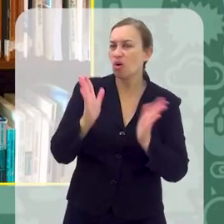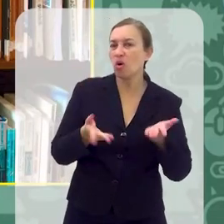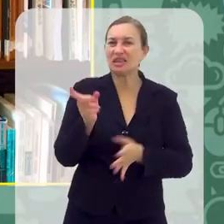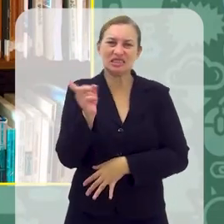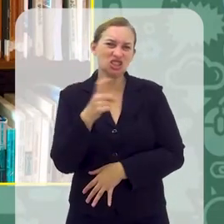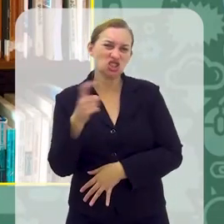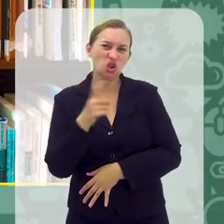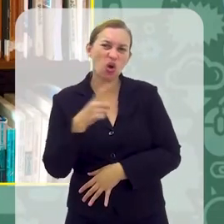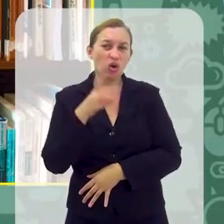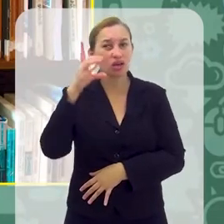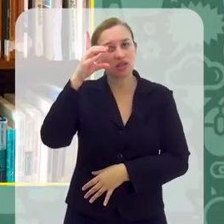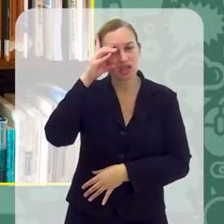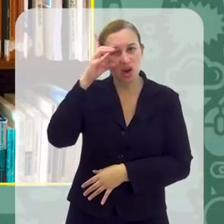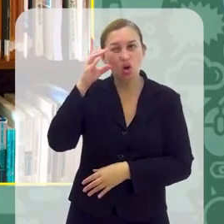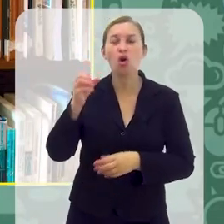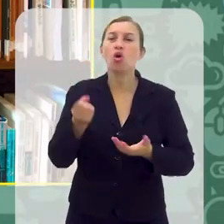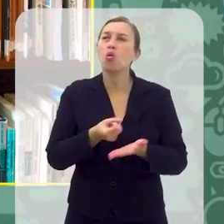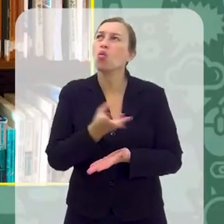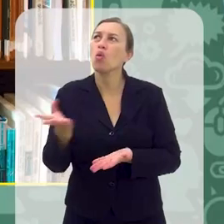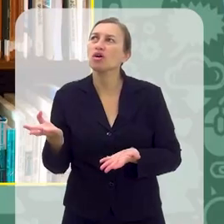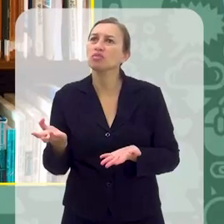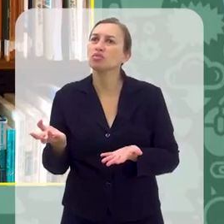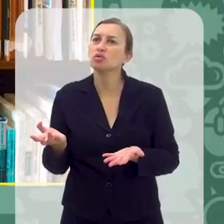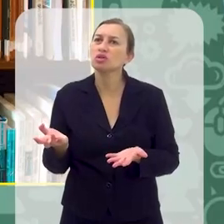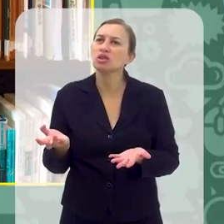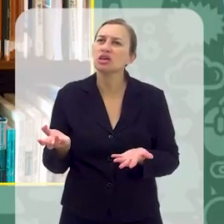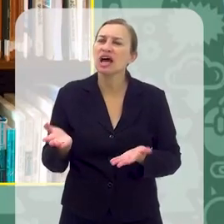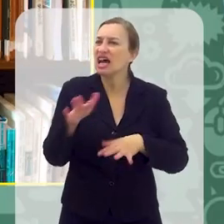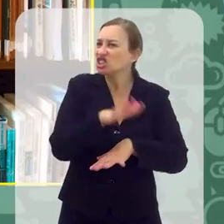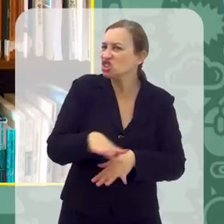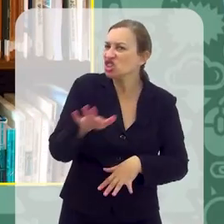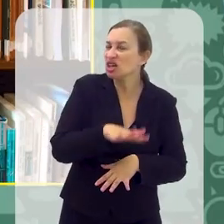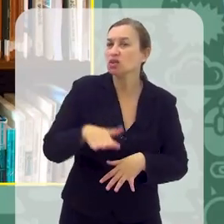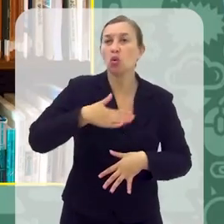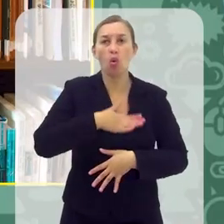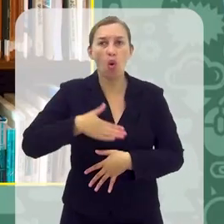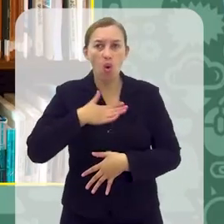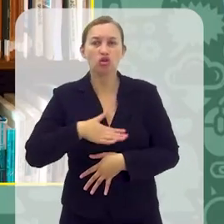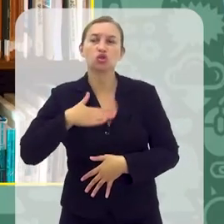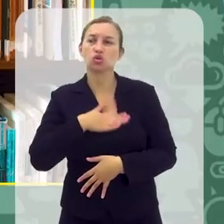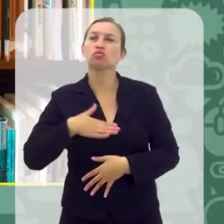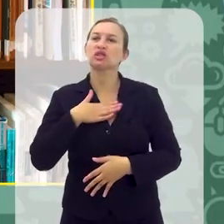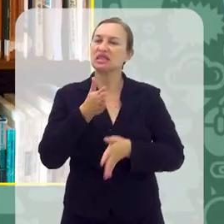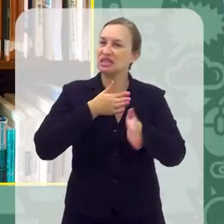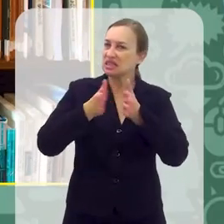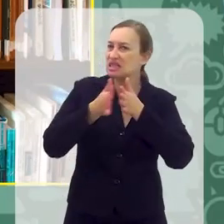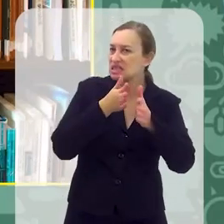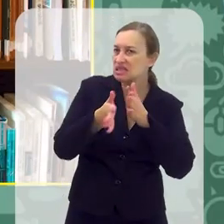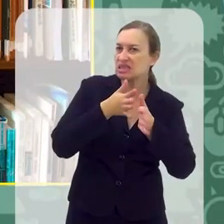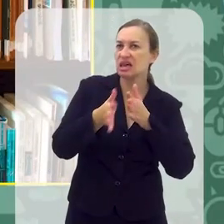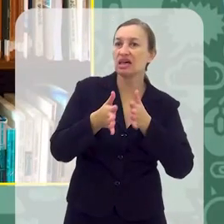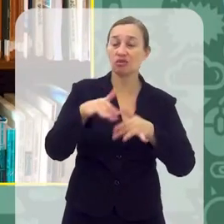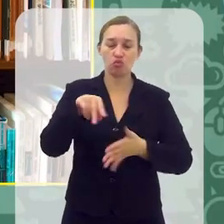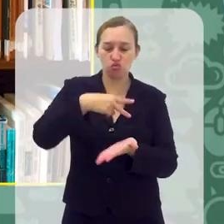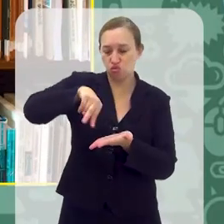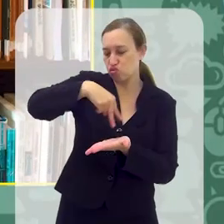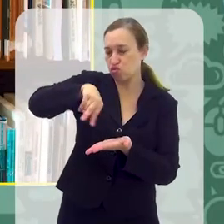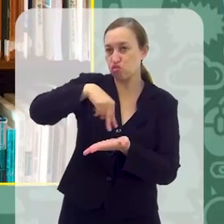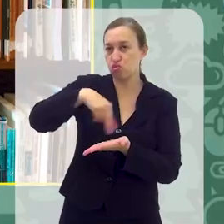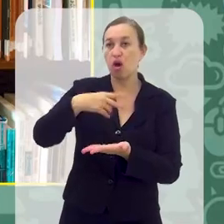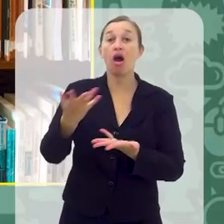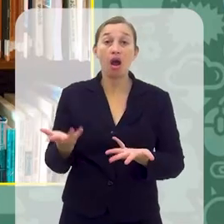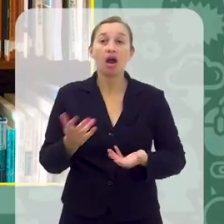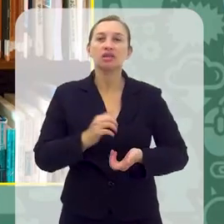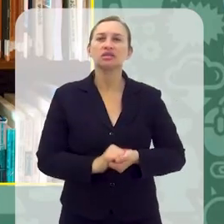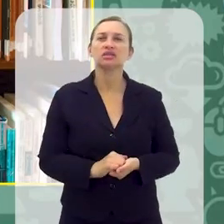falando agora de TikTok, Instagram, o quanto as crianças gostam de acessar, de fazer ali as danças,